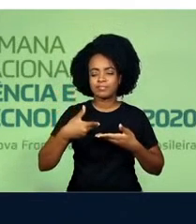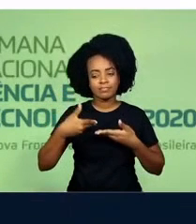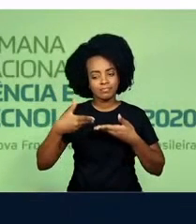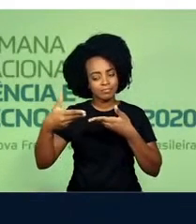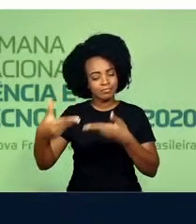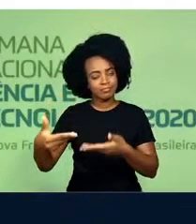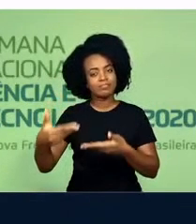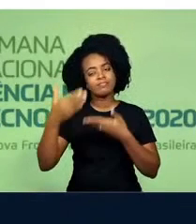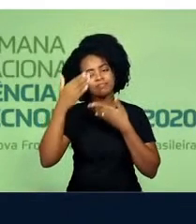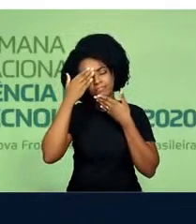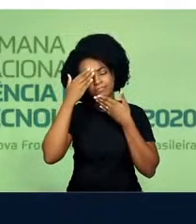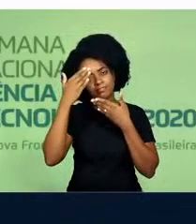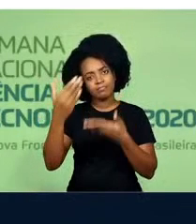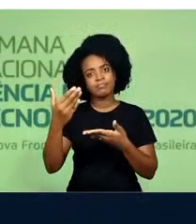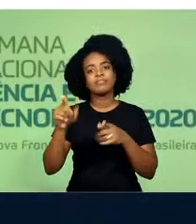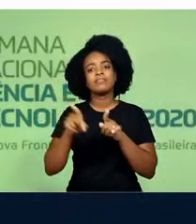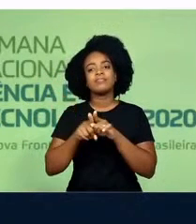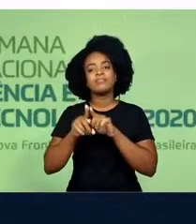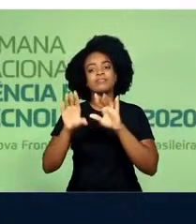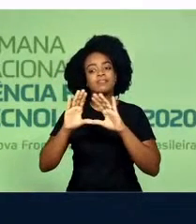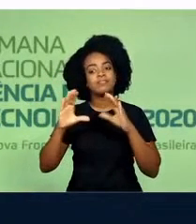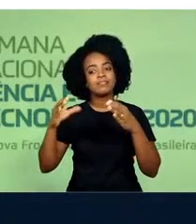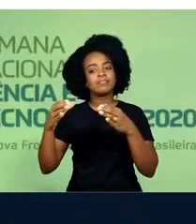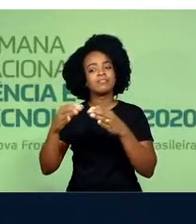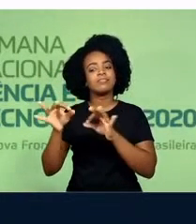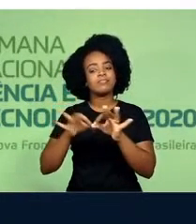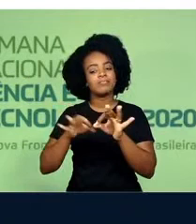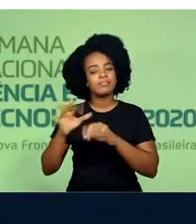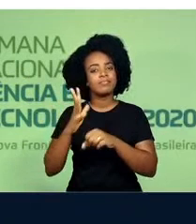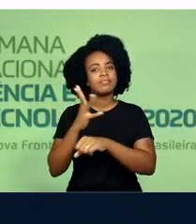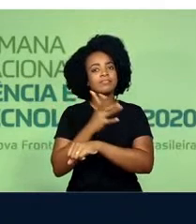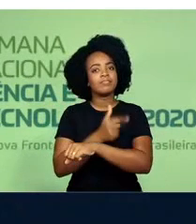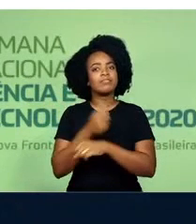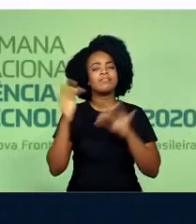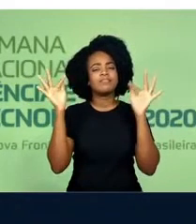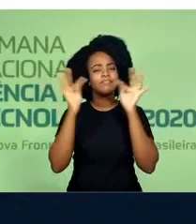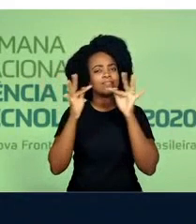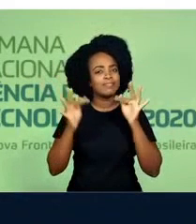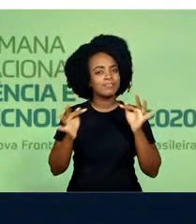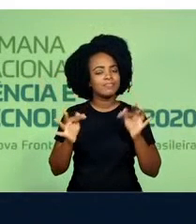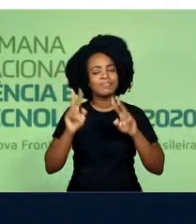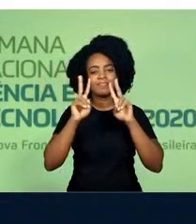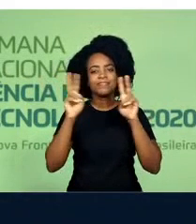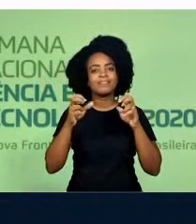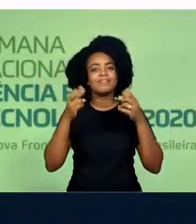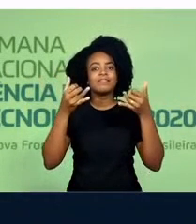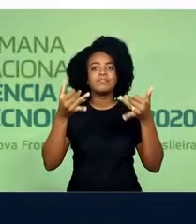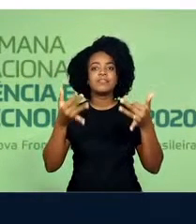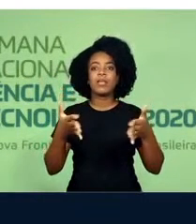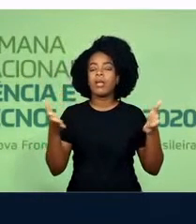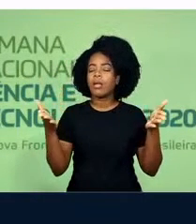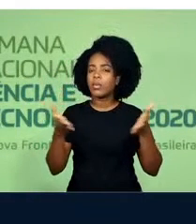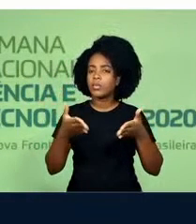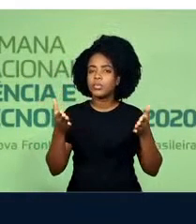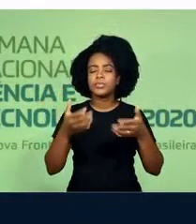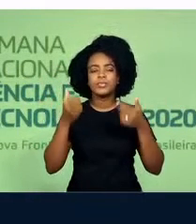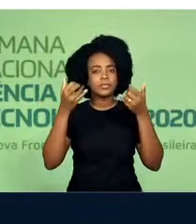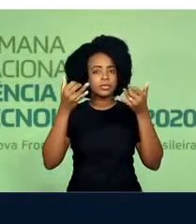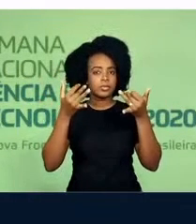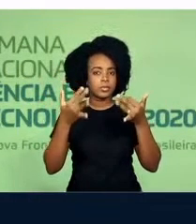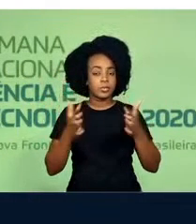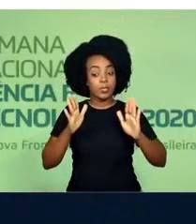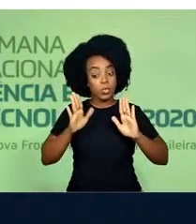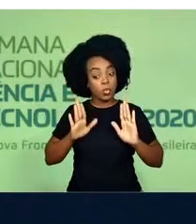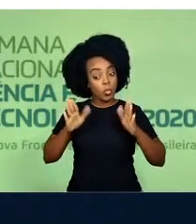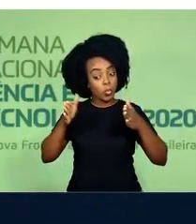por me convidar, e estou muito feliz em falar sobre o tema. Gostaria de deixar bem claro que o